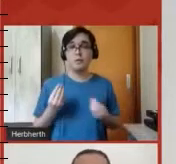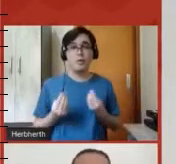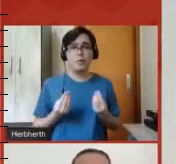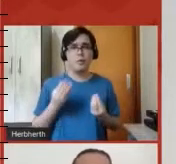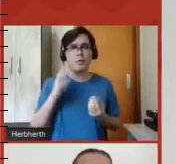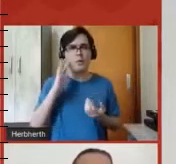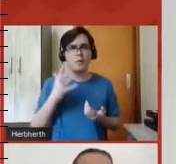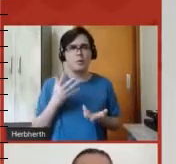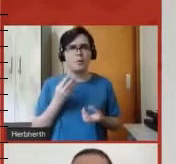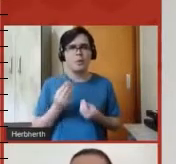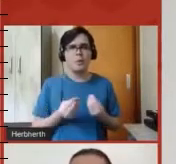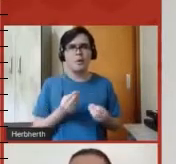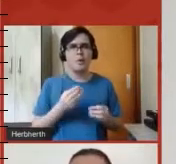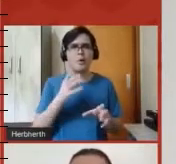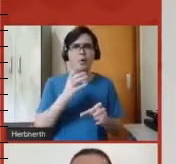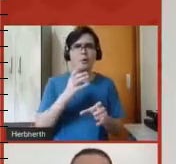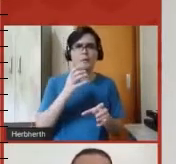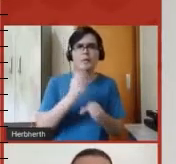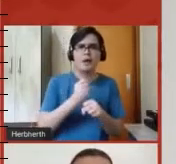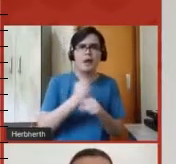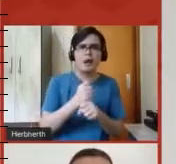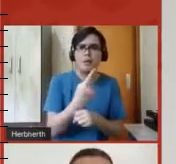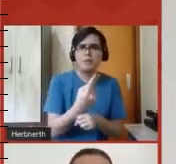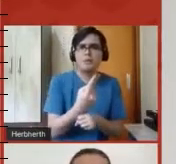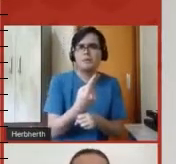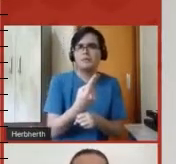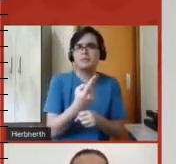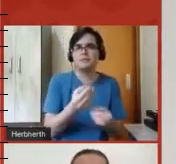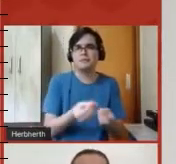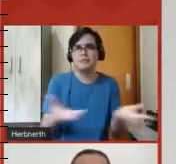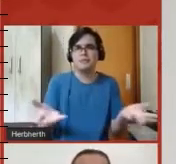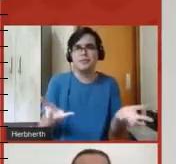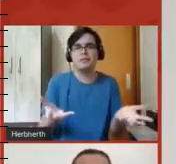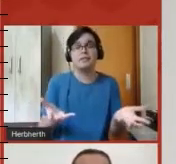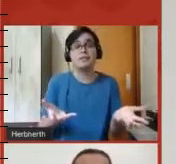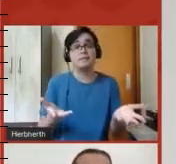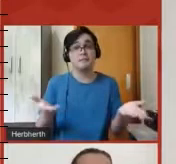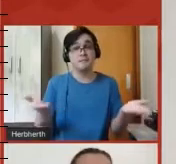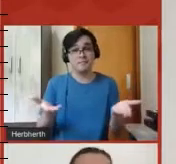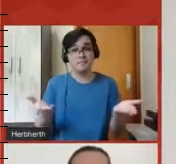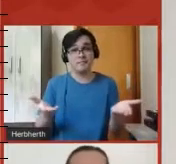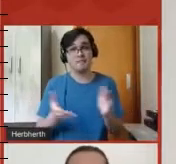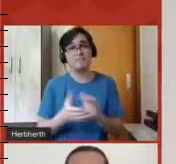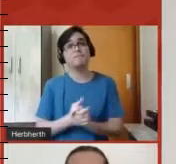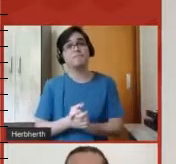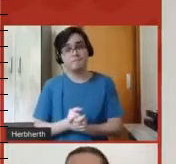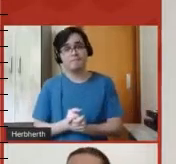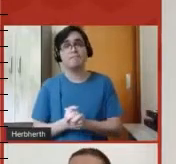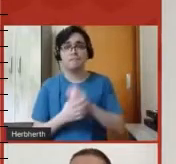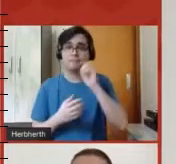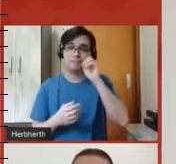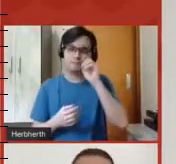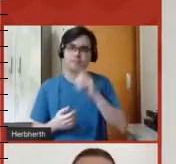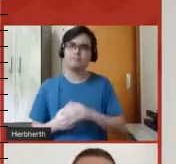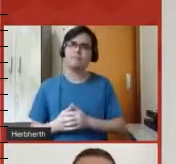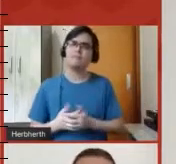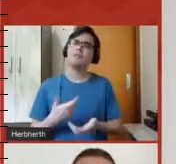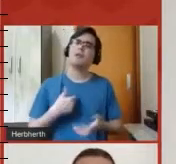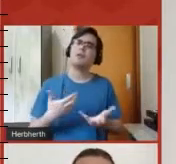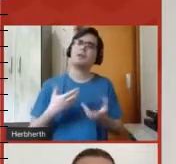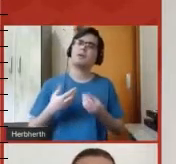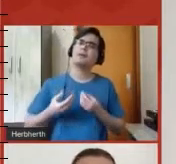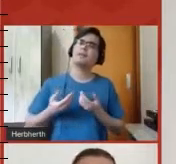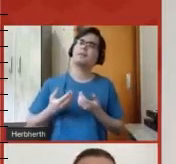cálculo 1 nesse modelo, nas condições que nós temos? Então, gostaria de compartilhar um pouco, assim, eu